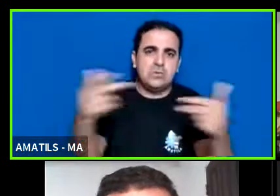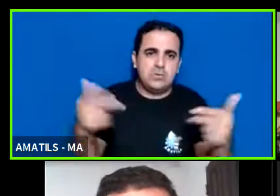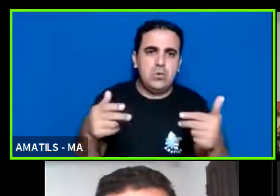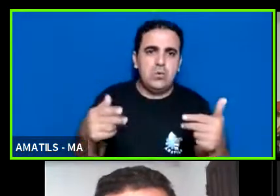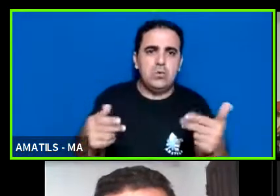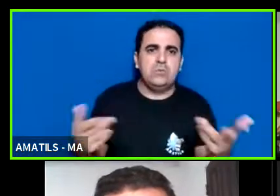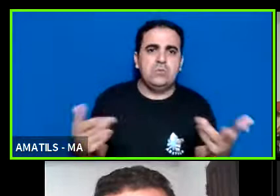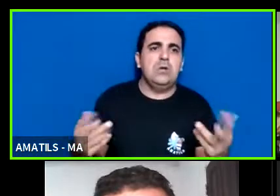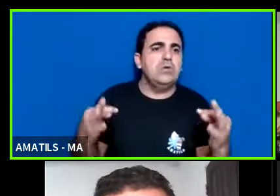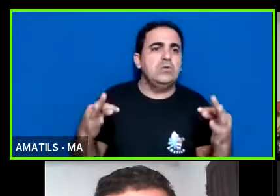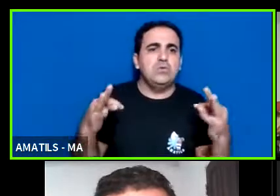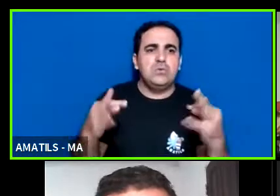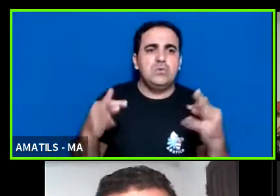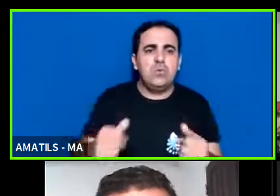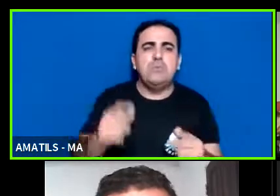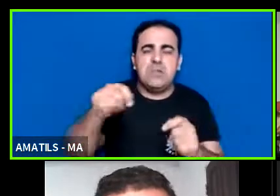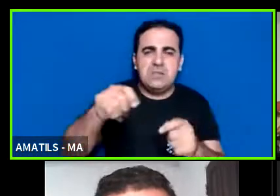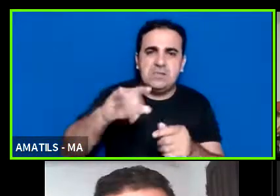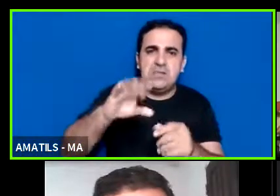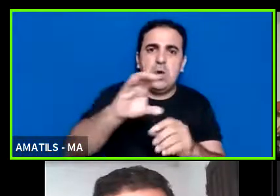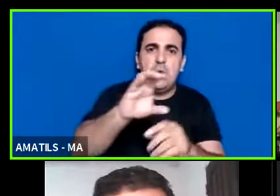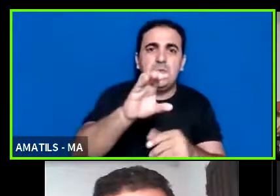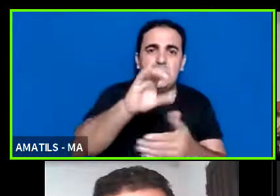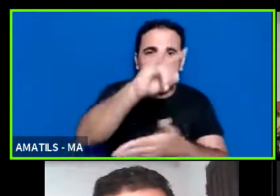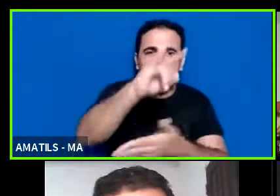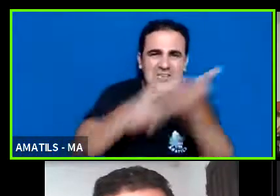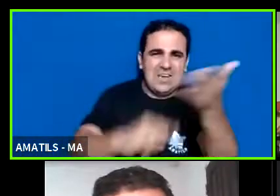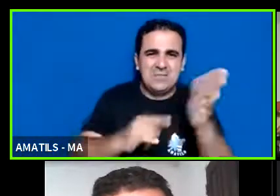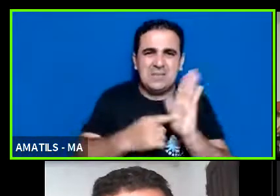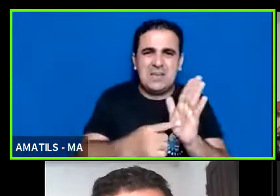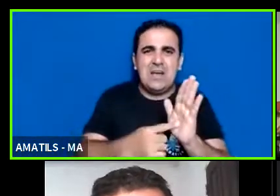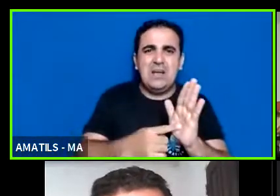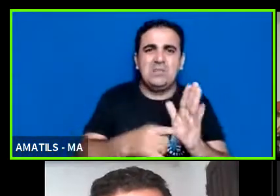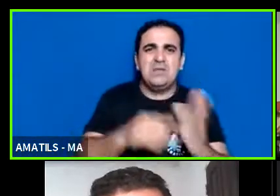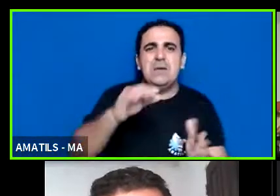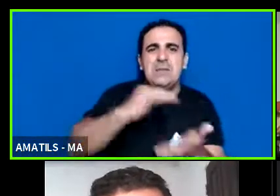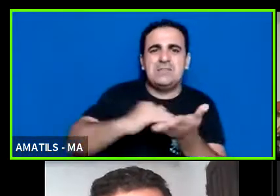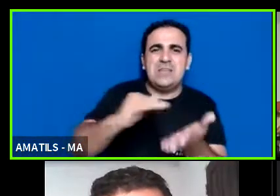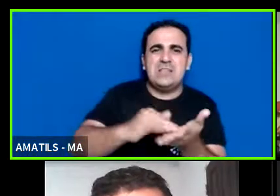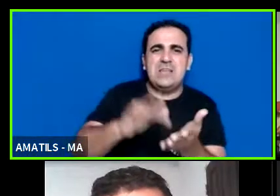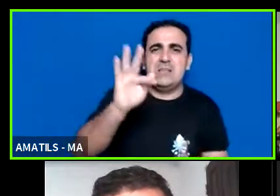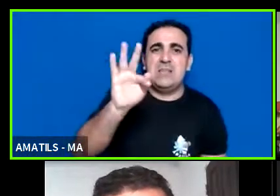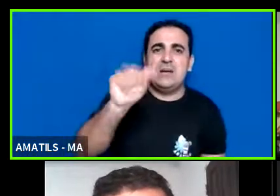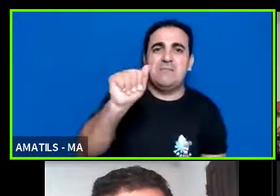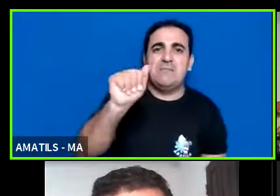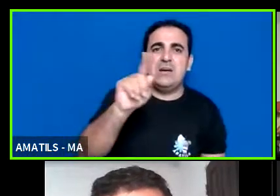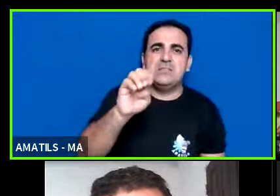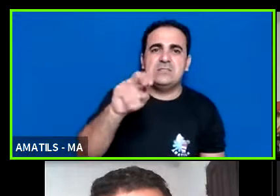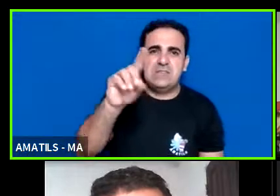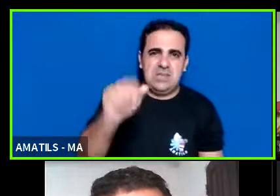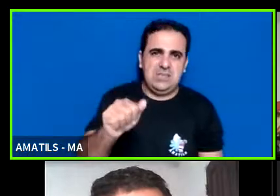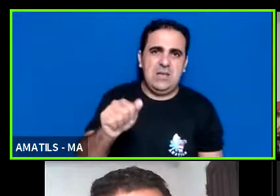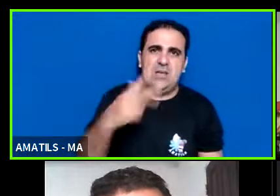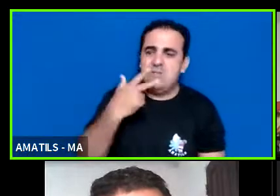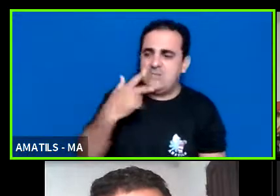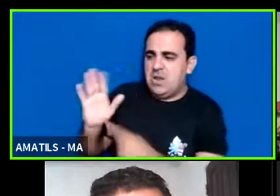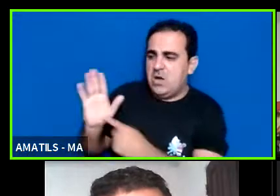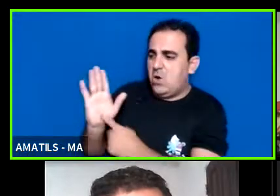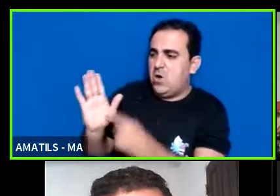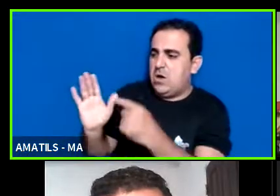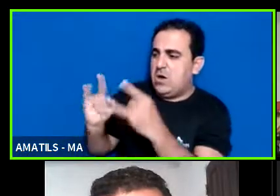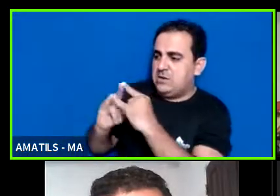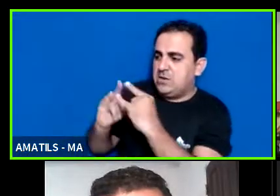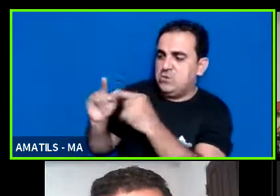você tem que ter um certificado emitido aí pela fazenda do estado que vocês não estão devendo nada o mesmo vale no aspecto